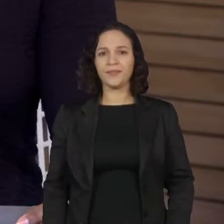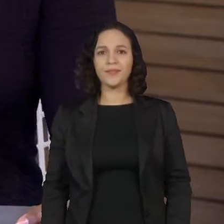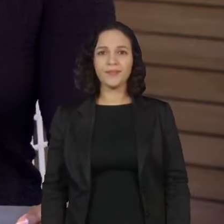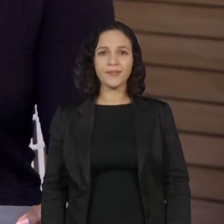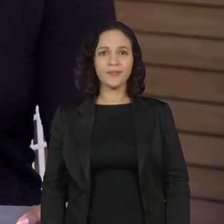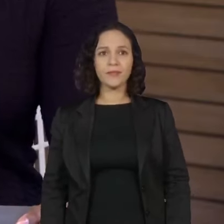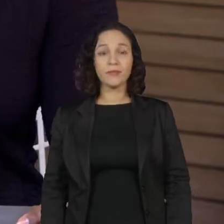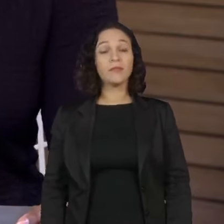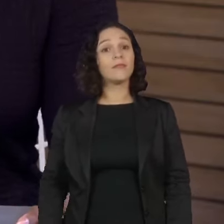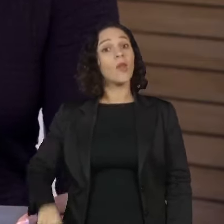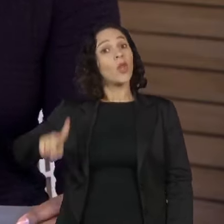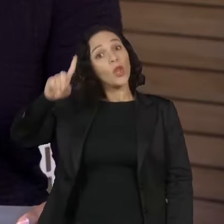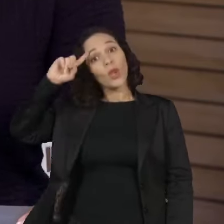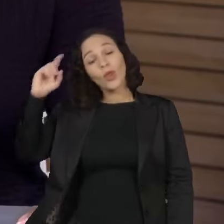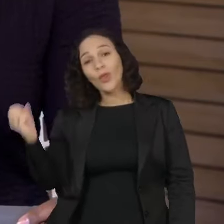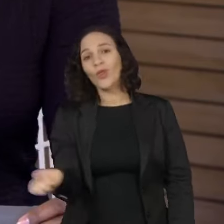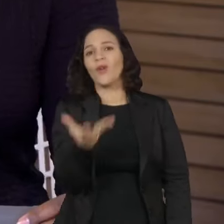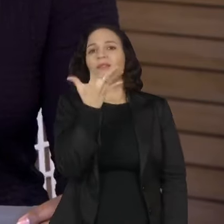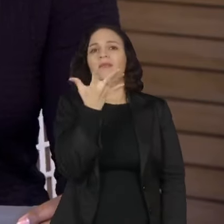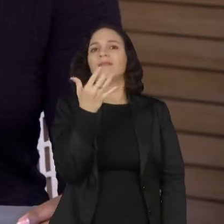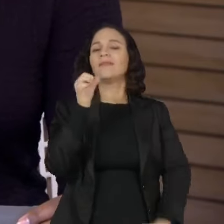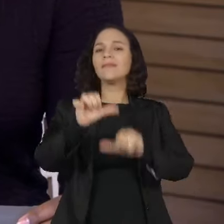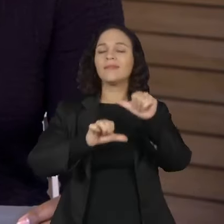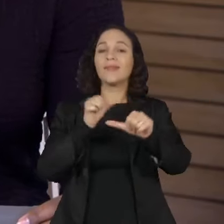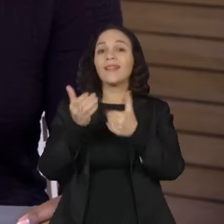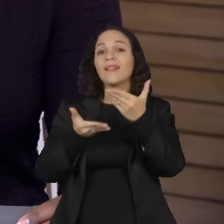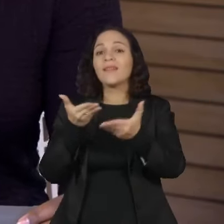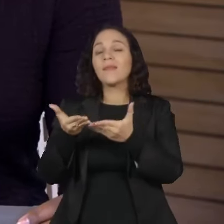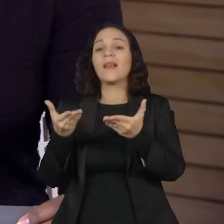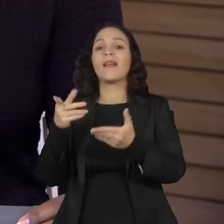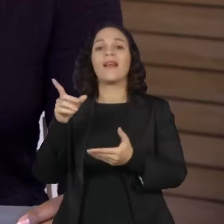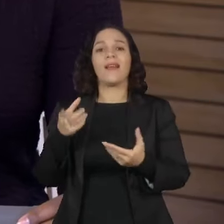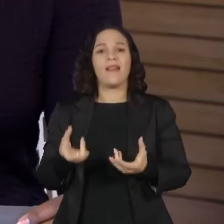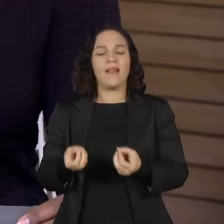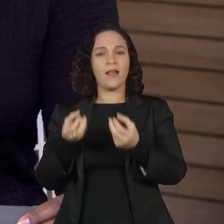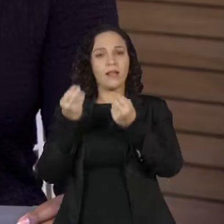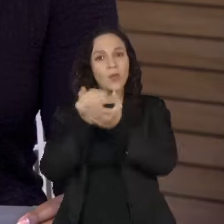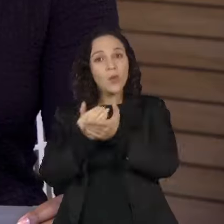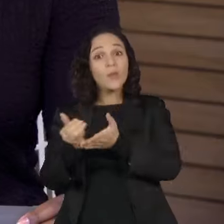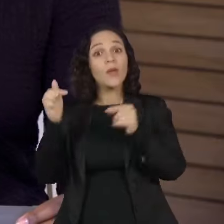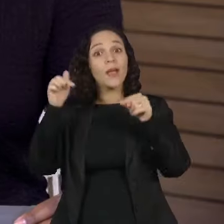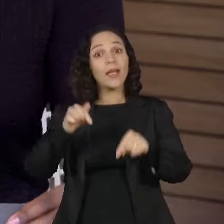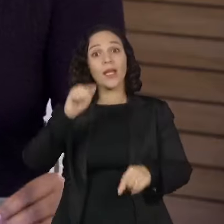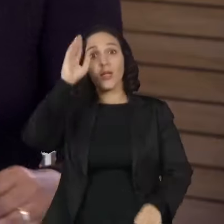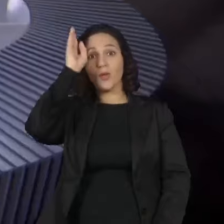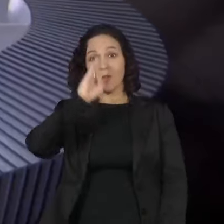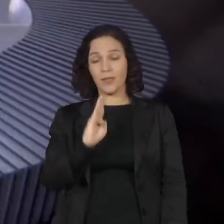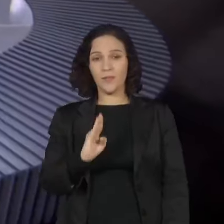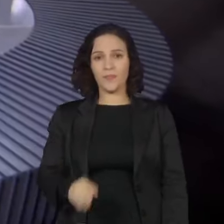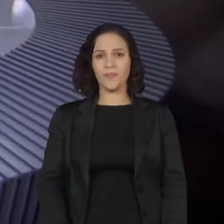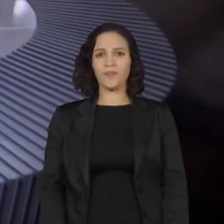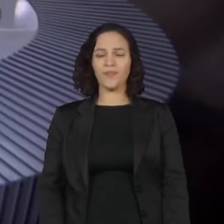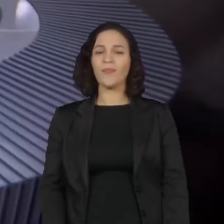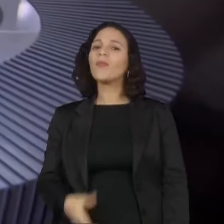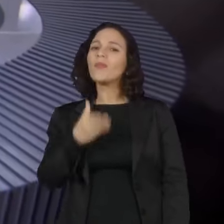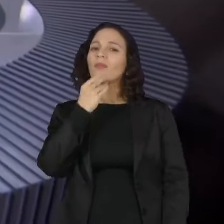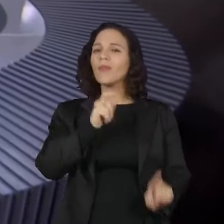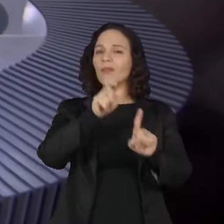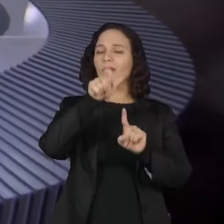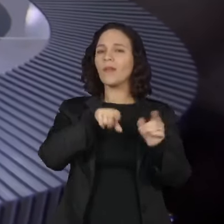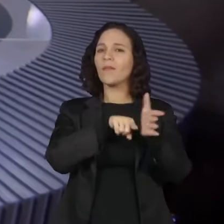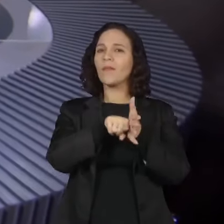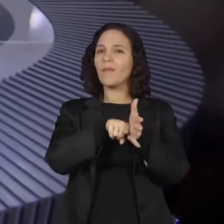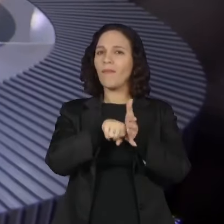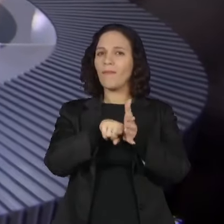Uma inovação que pode transformar o tratamento de câncer começa a surgir no Brasil. Um pesquisador da